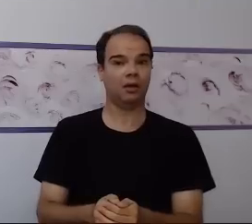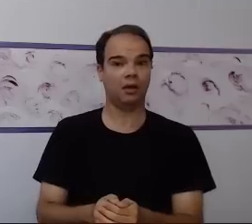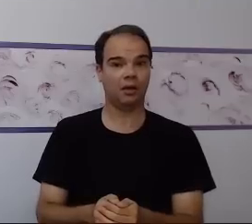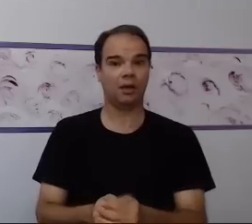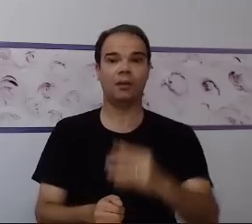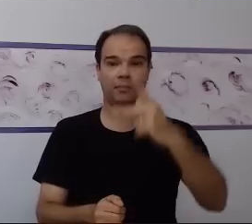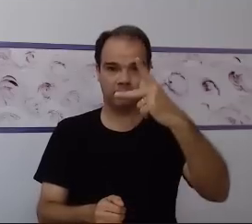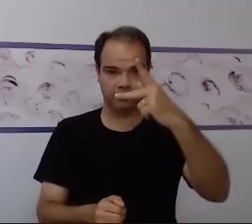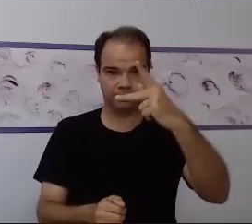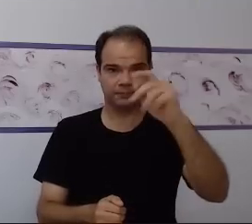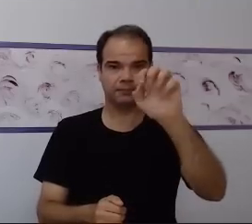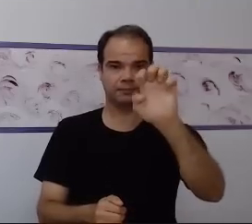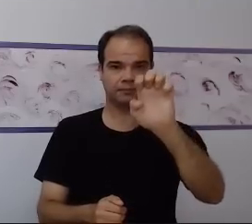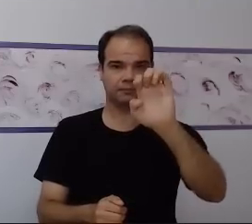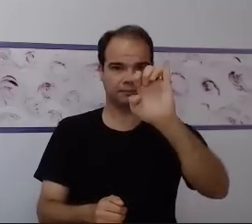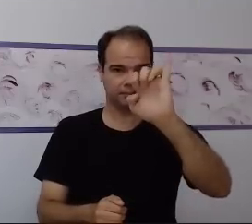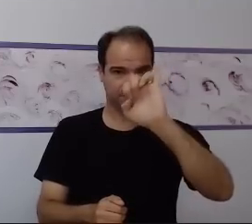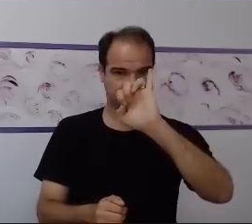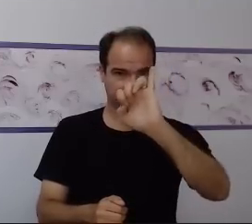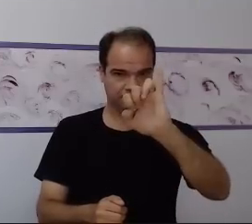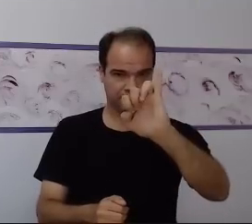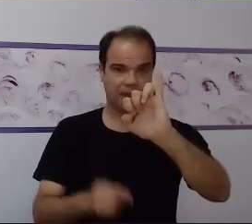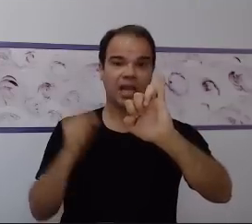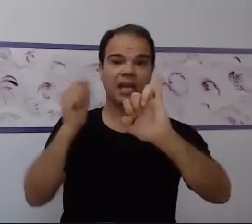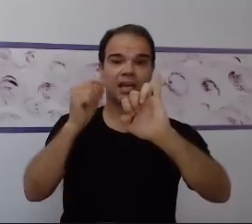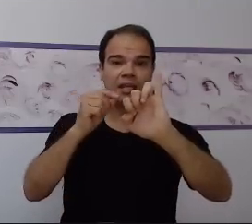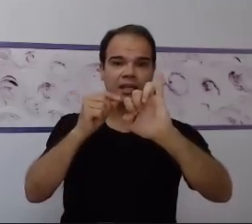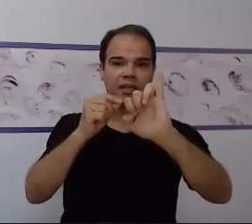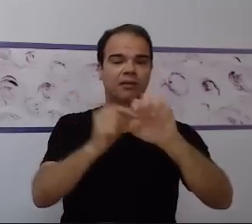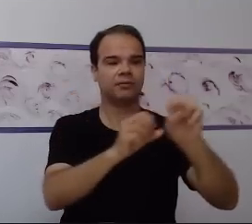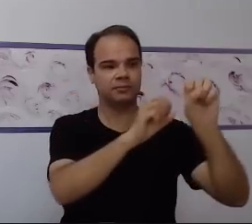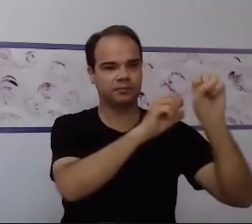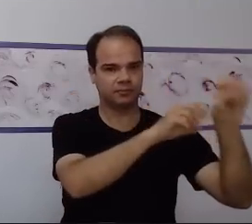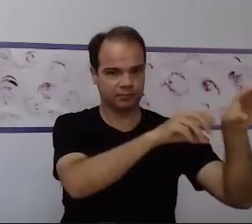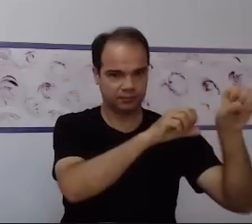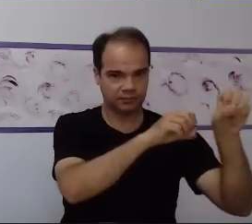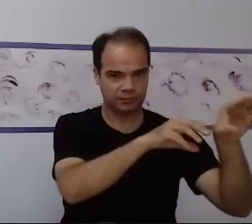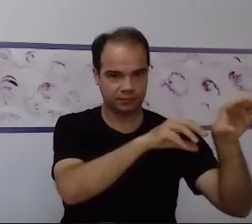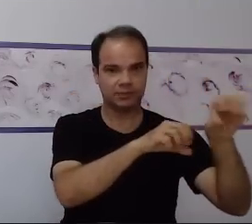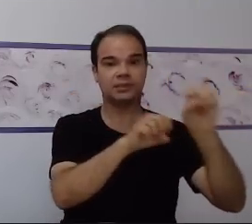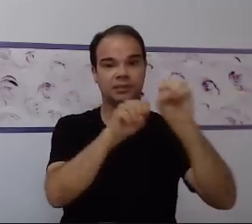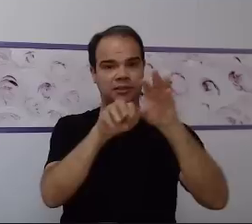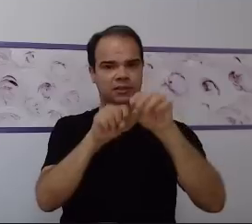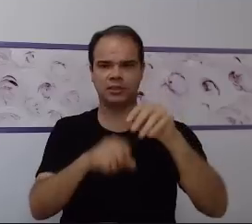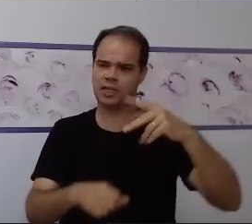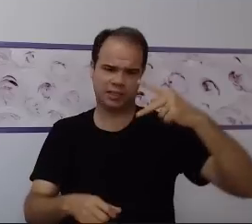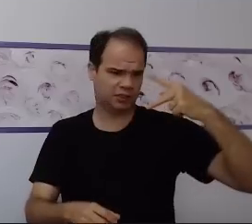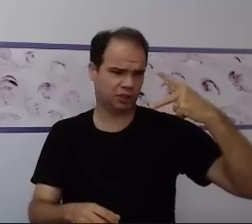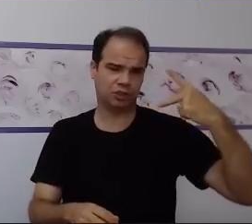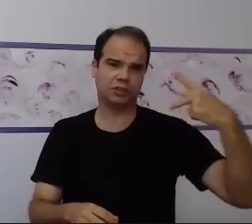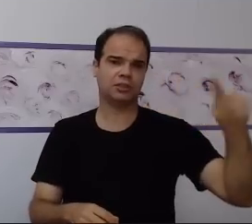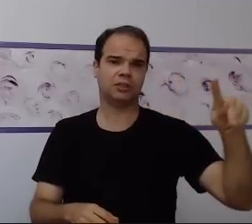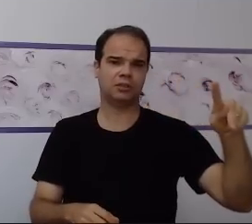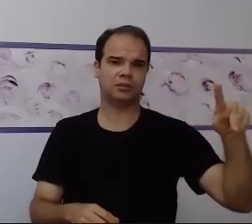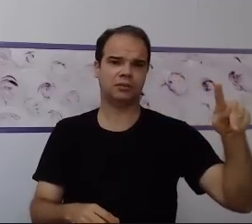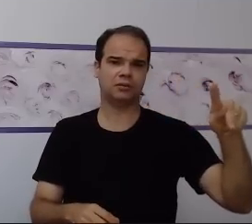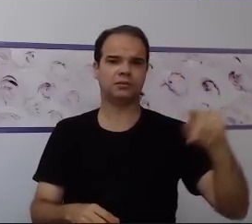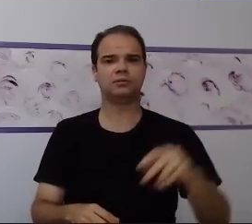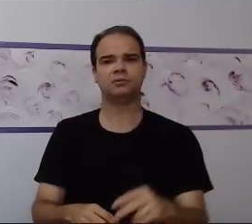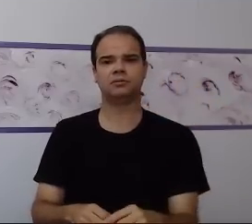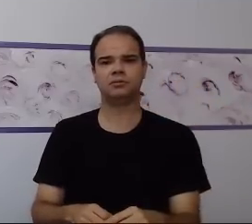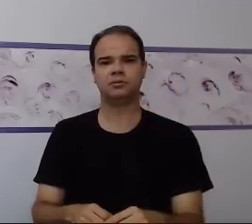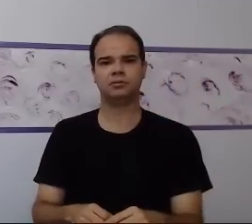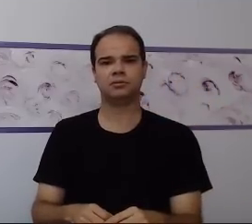informação dentro do conteúdo que foi especificamente elaborado para você. não existe a